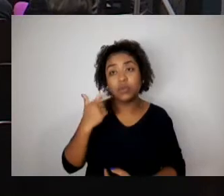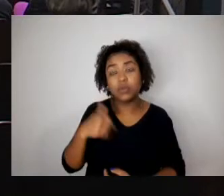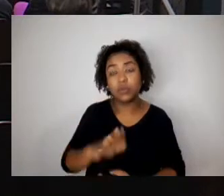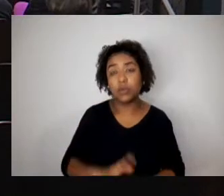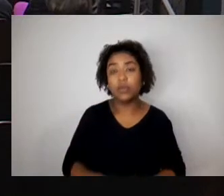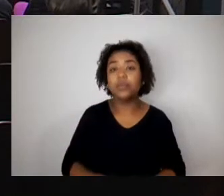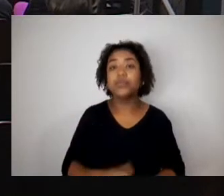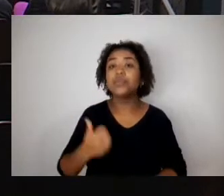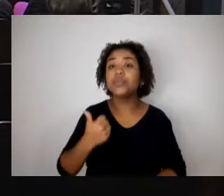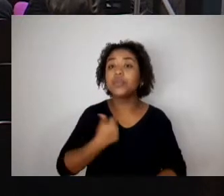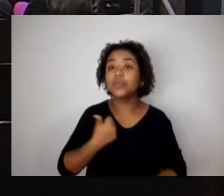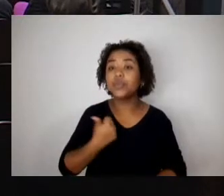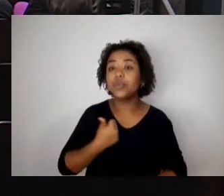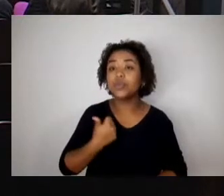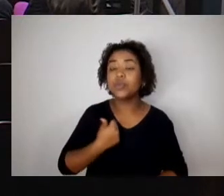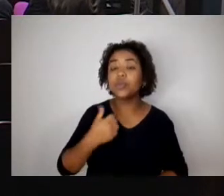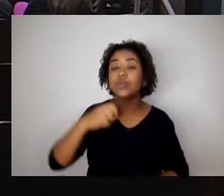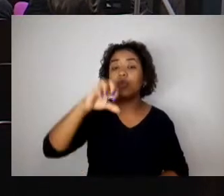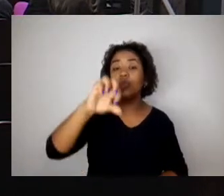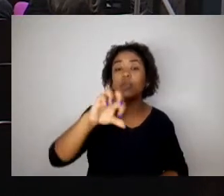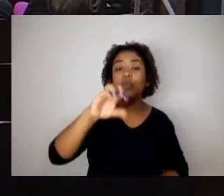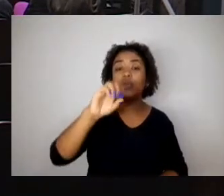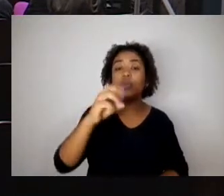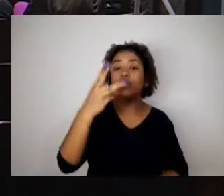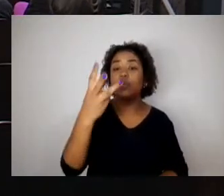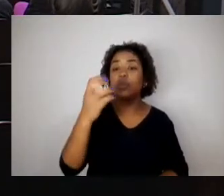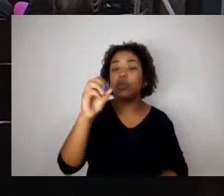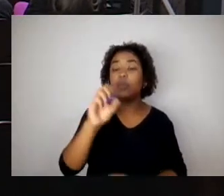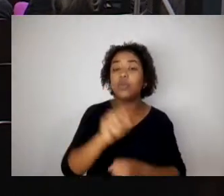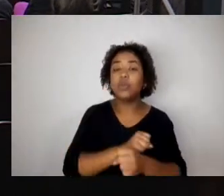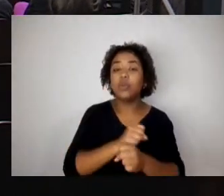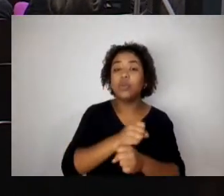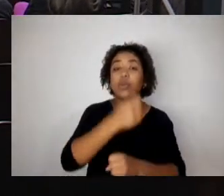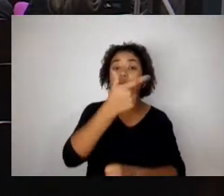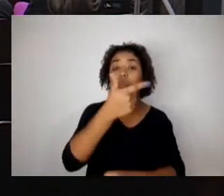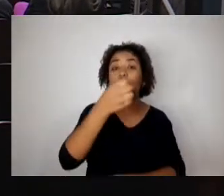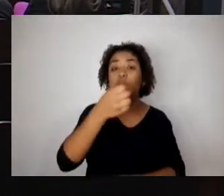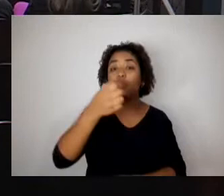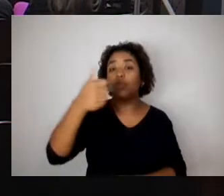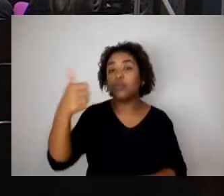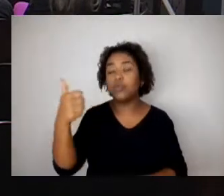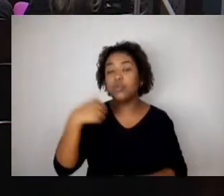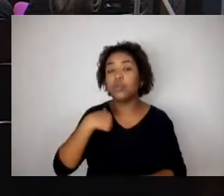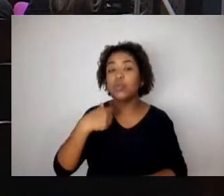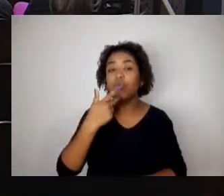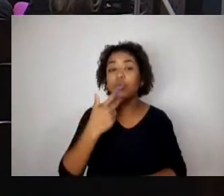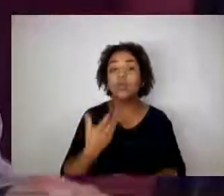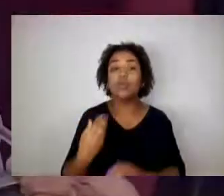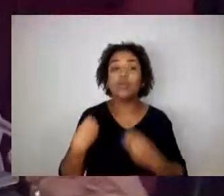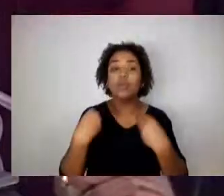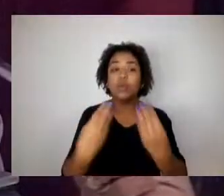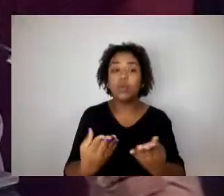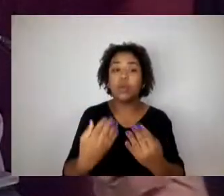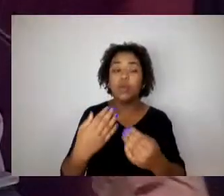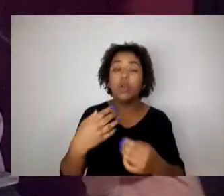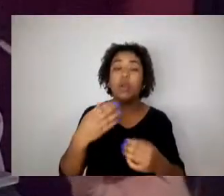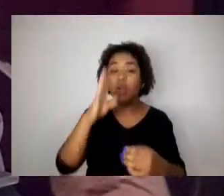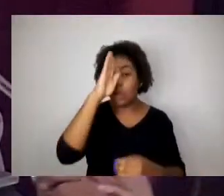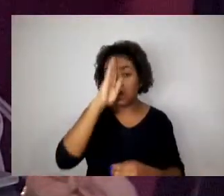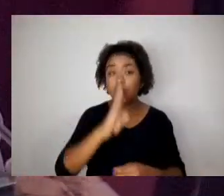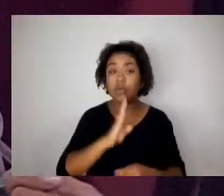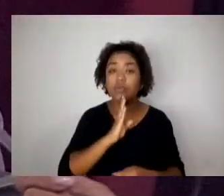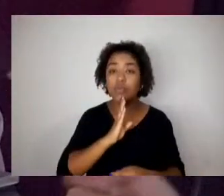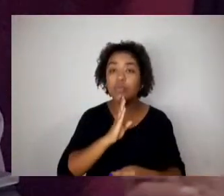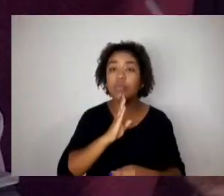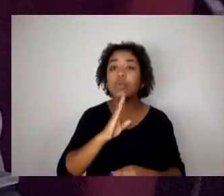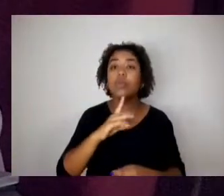9030-2021, que autoriza a distribuição gratuita de leite com fórmulas infantis especiais para crianças